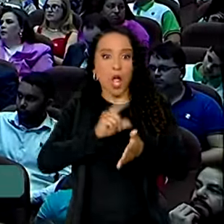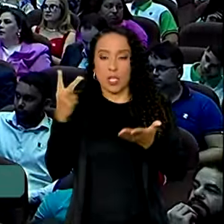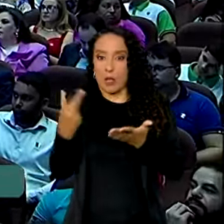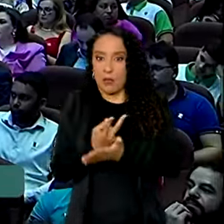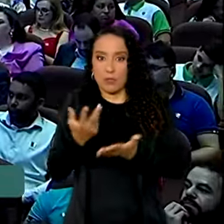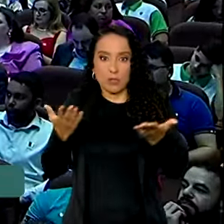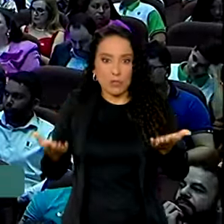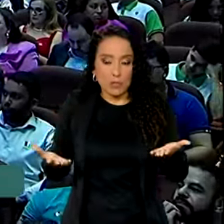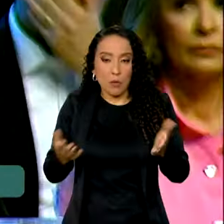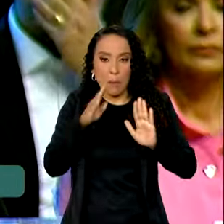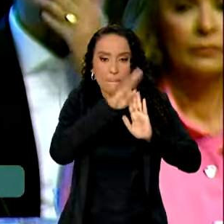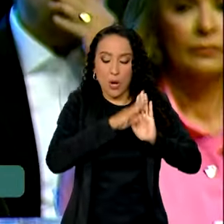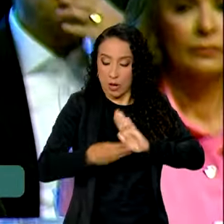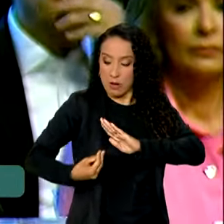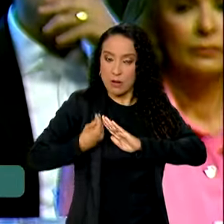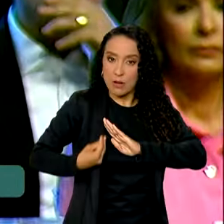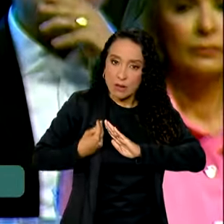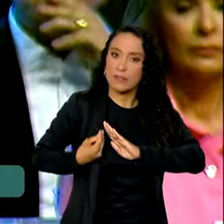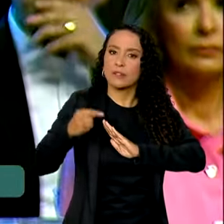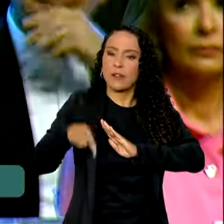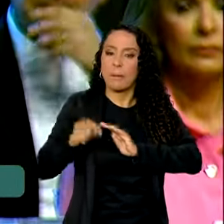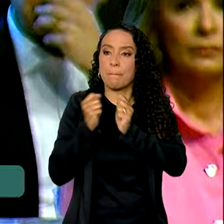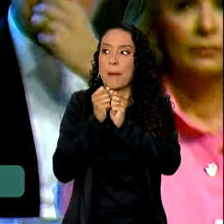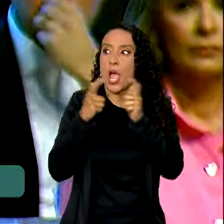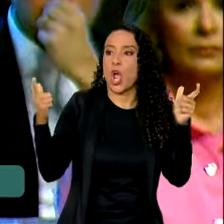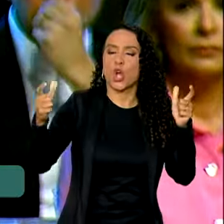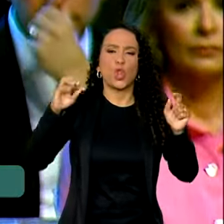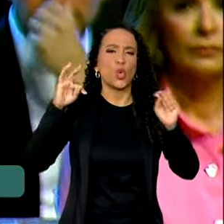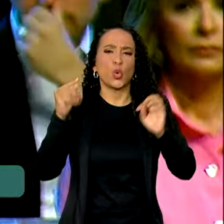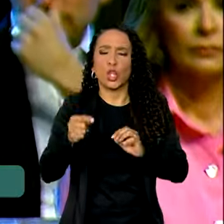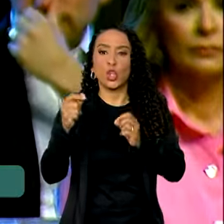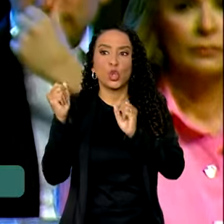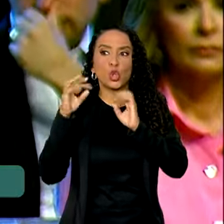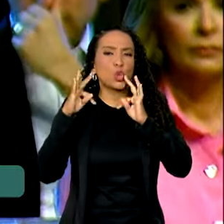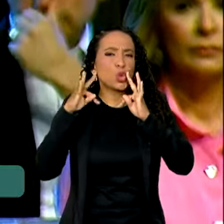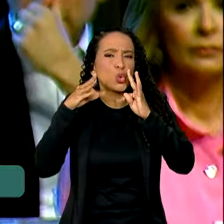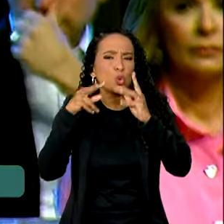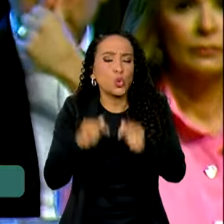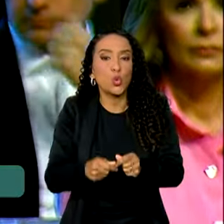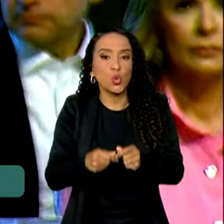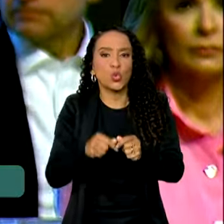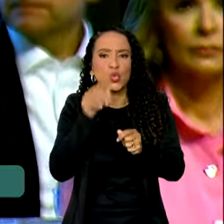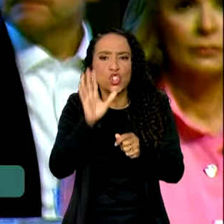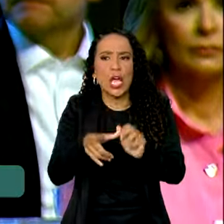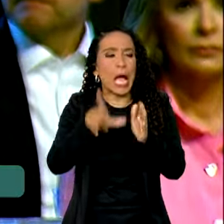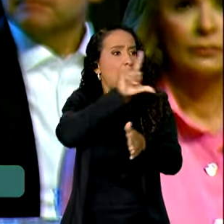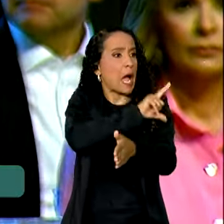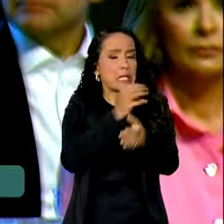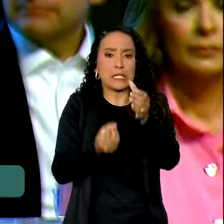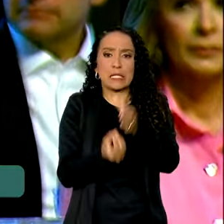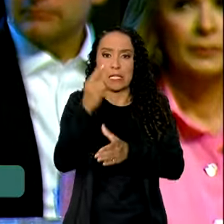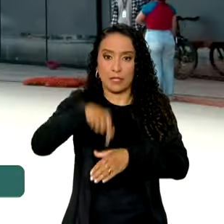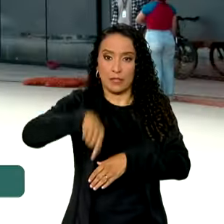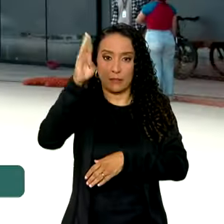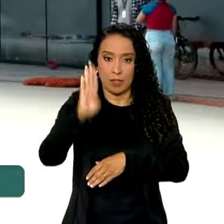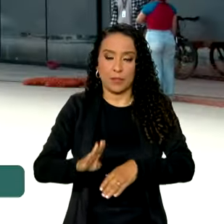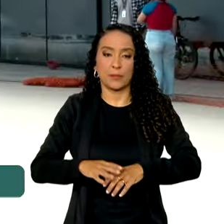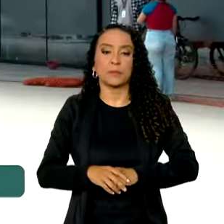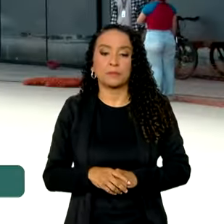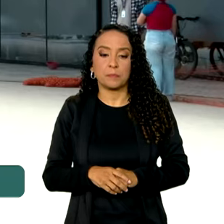nunca. O programa Minha Casa Minha Vida foi maior do que tudo, tudo que foi lançado nesse país.